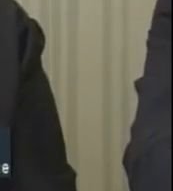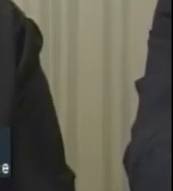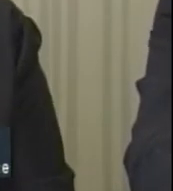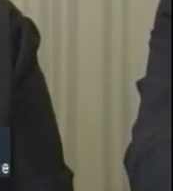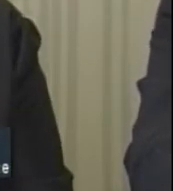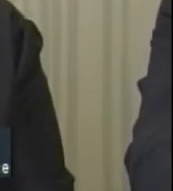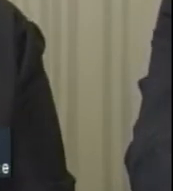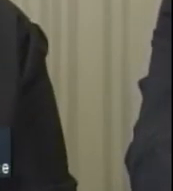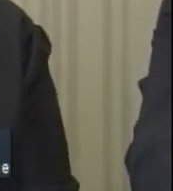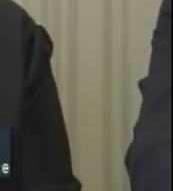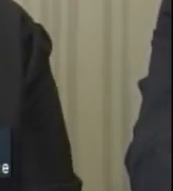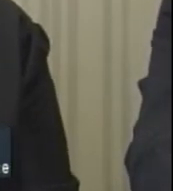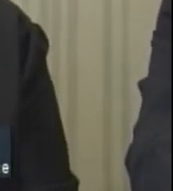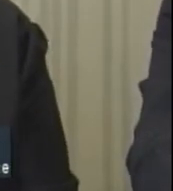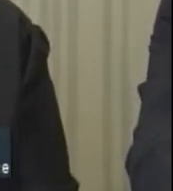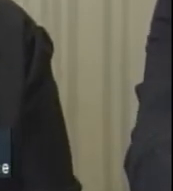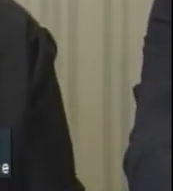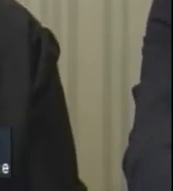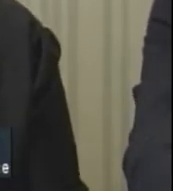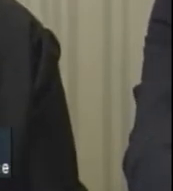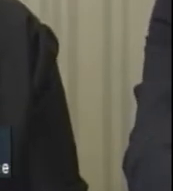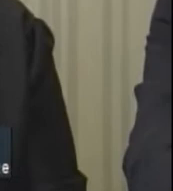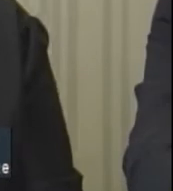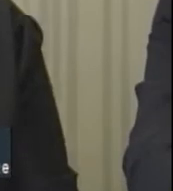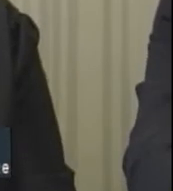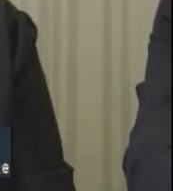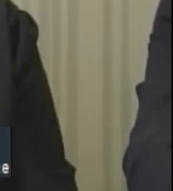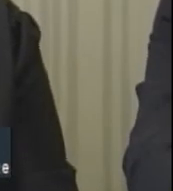As 315 mil, não sei se você chegou a ver o...